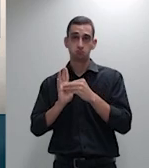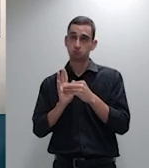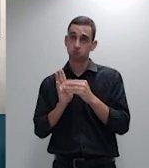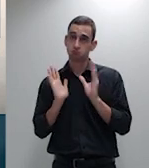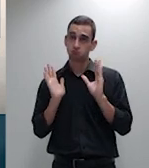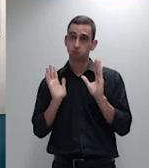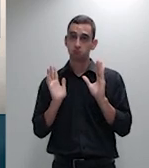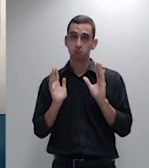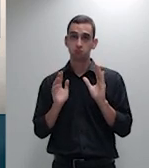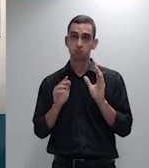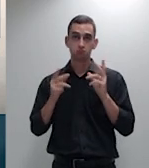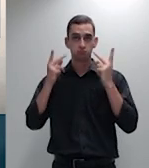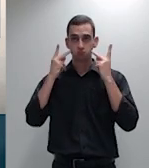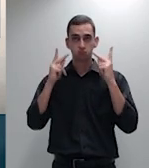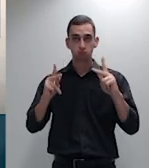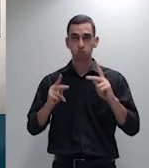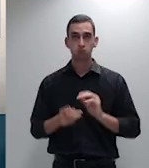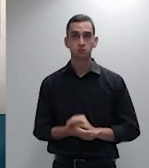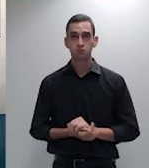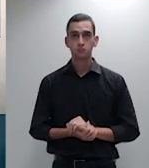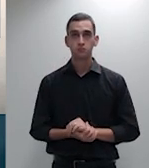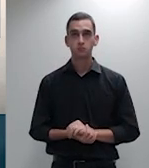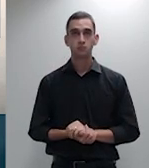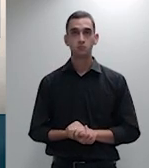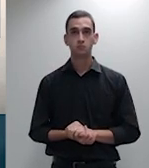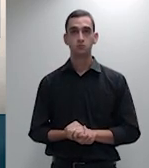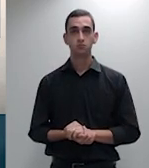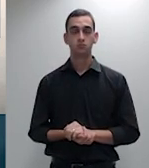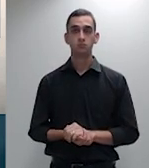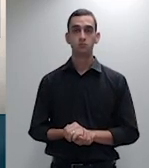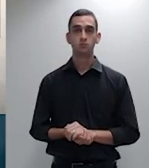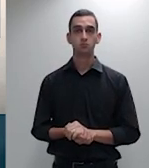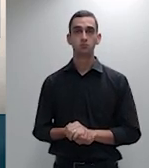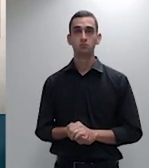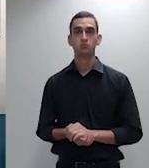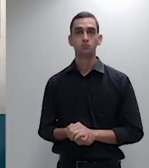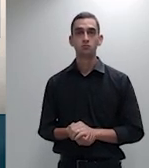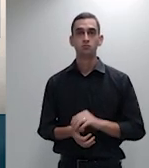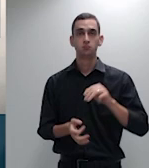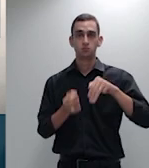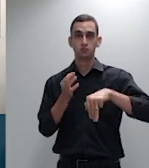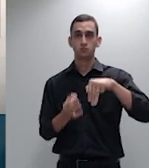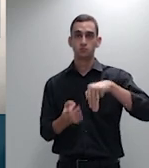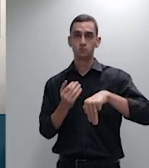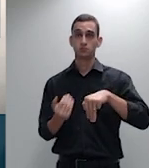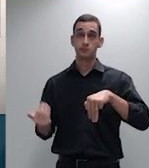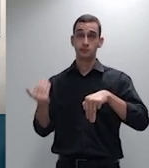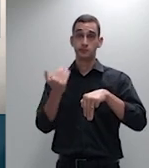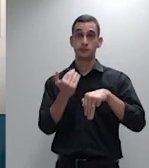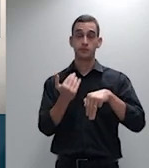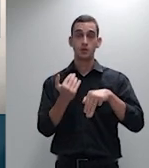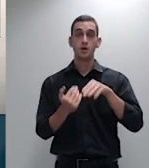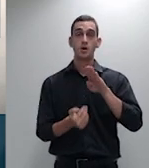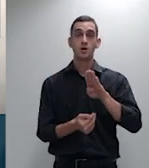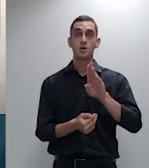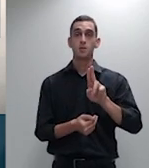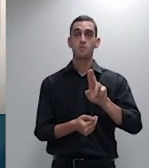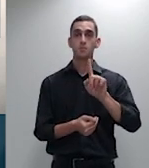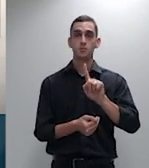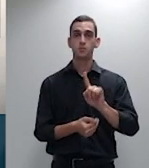final ministro vamos chamar primeiros do ministro Belize ministro Belize pode pregoar por favor ministro Belize